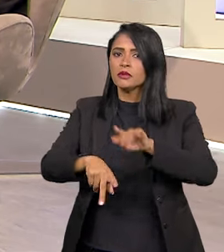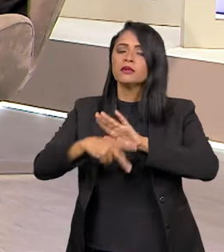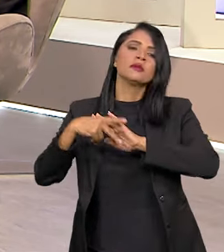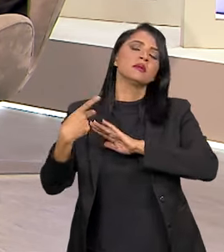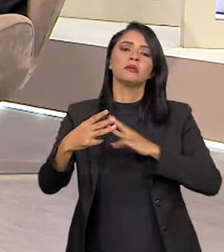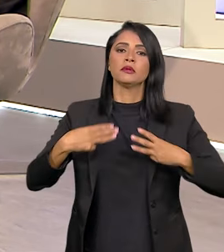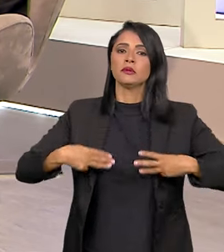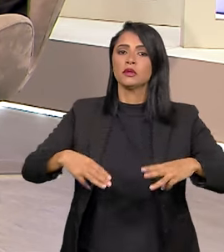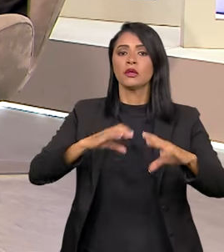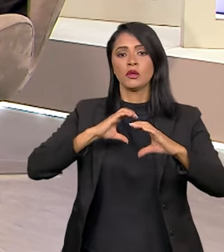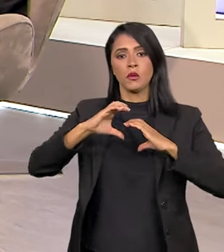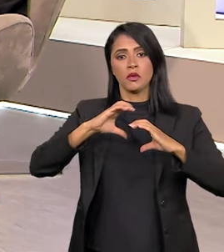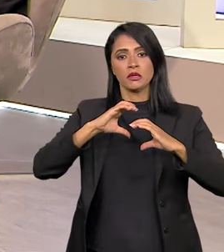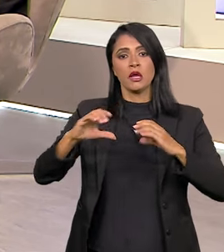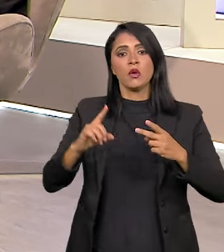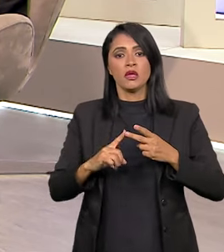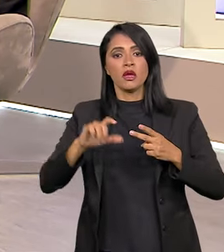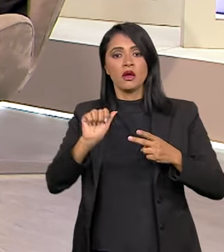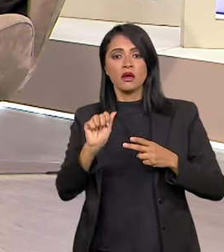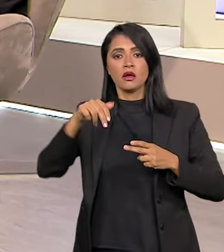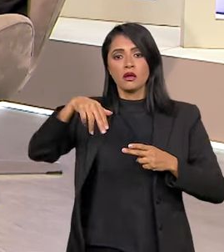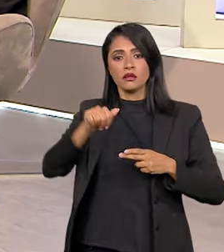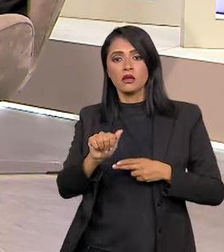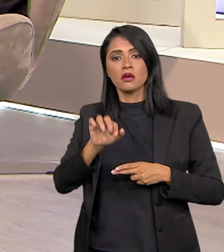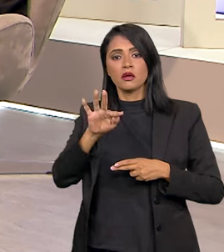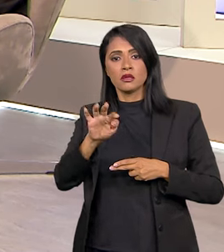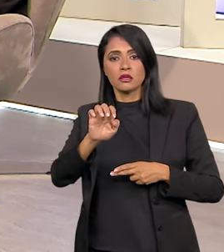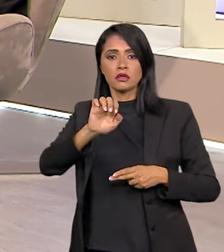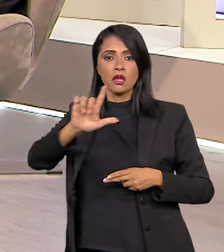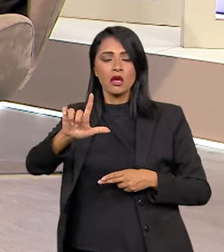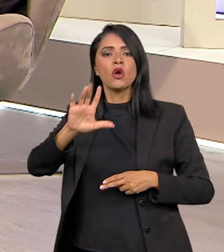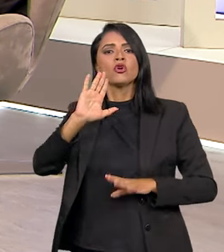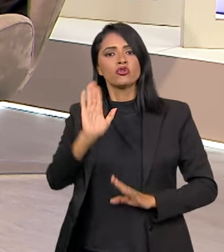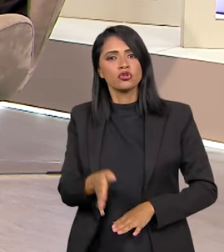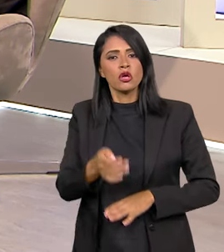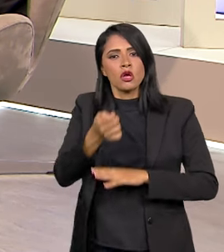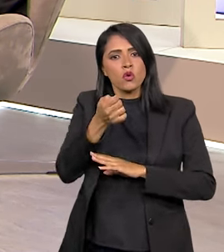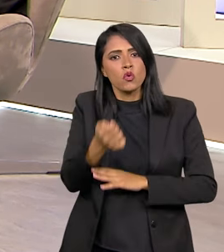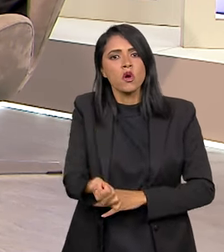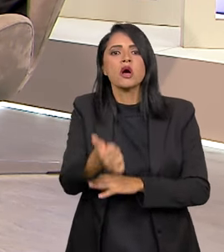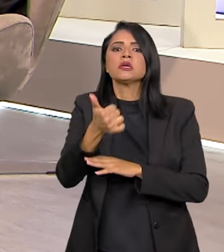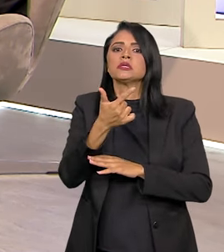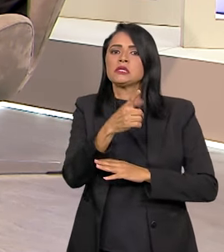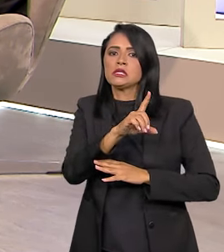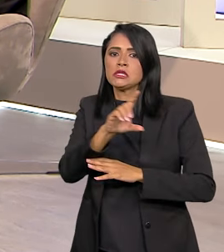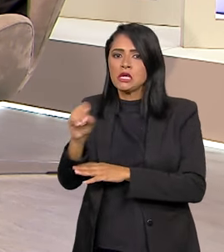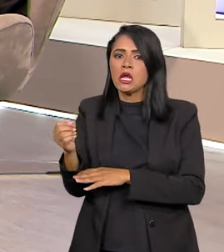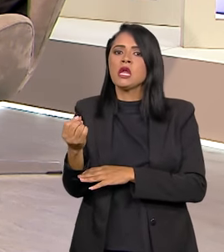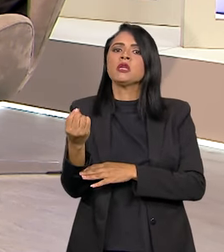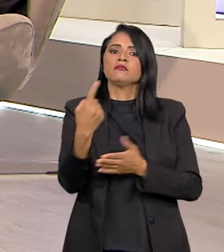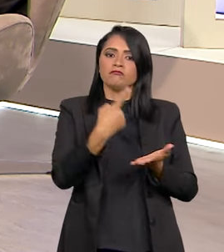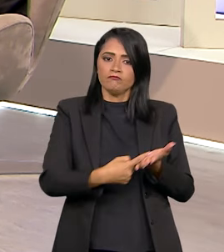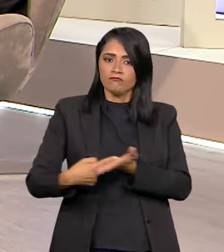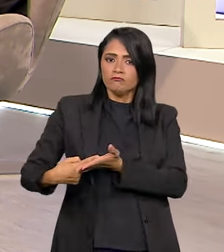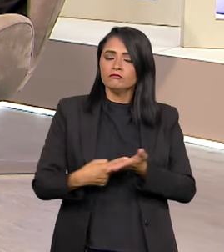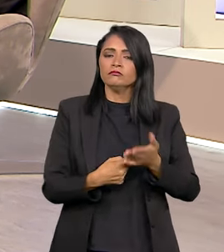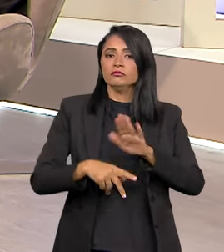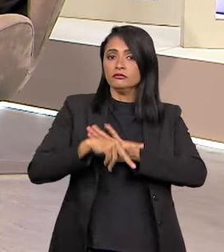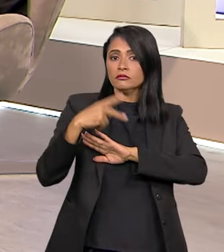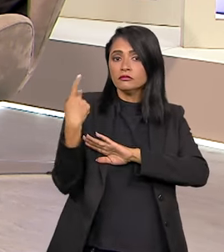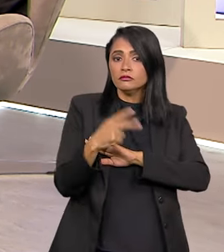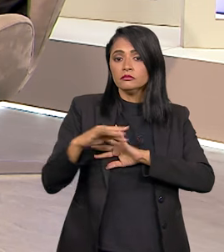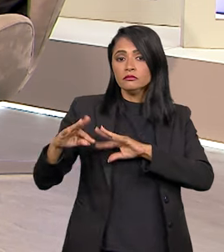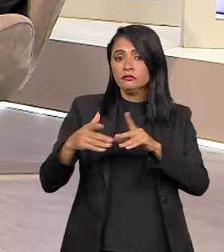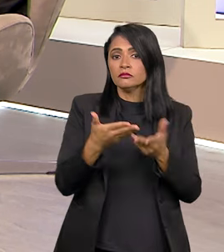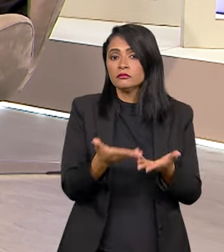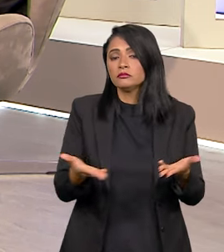canais. A tem a parceria do Ministério das Comunicações e da Anatel. A gente tem mais, quase já 100 consignações que